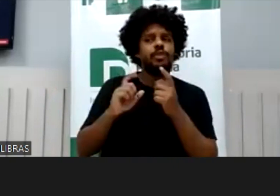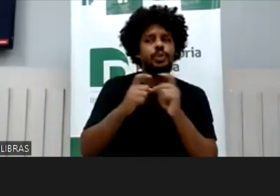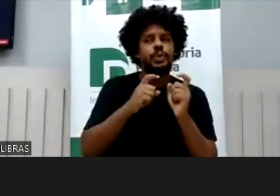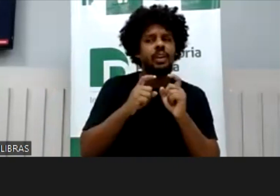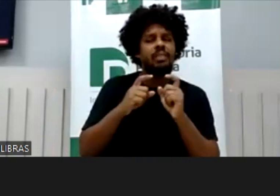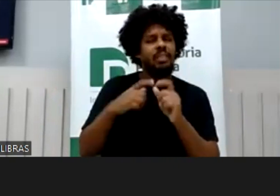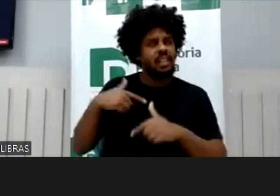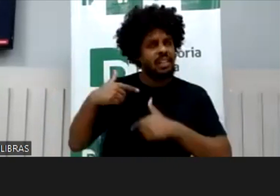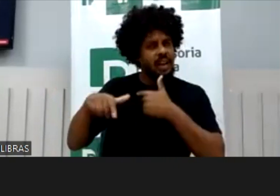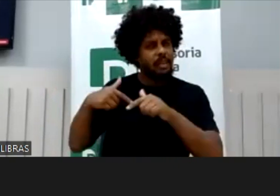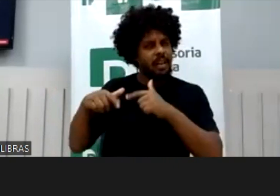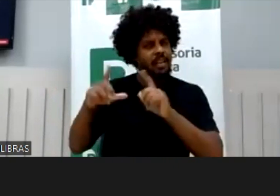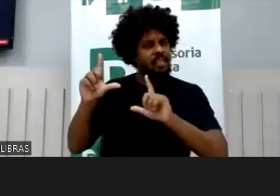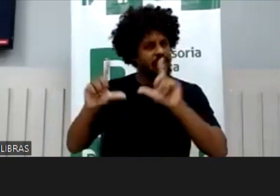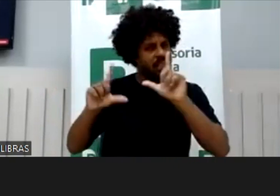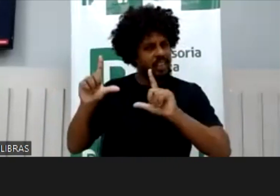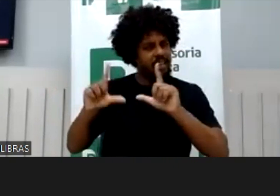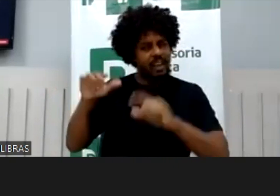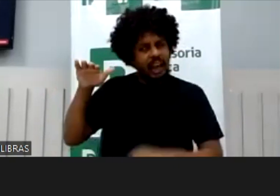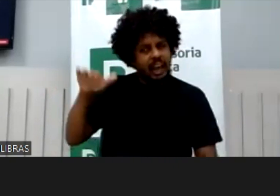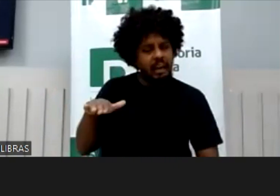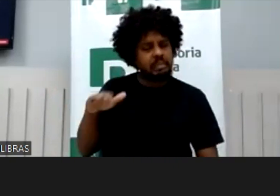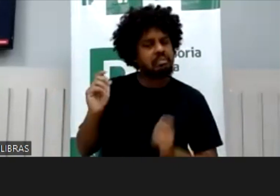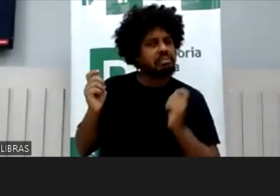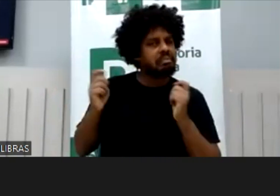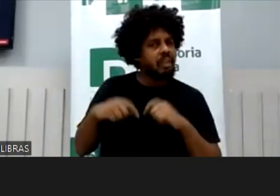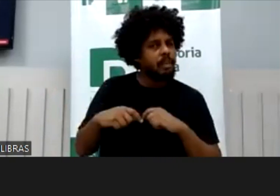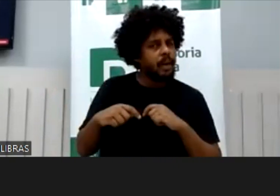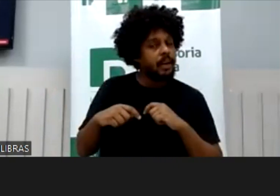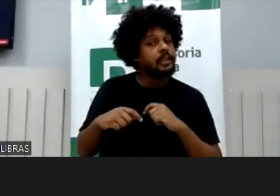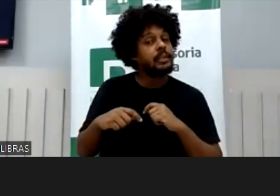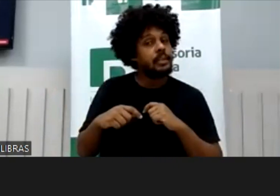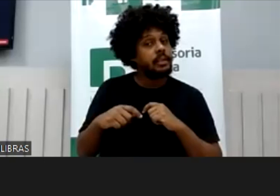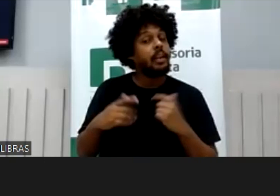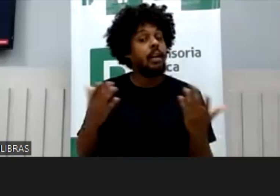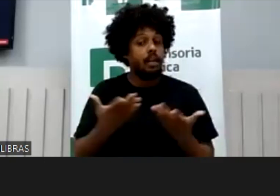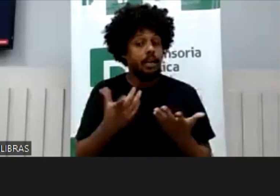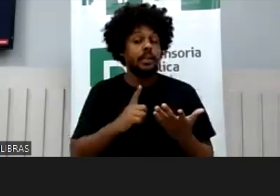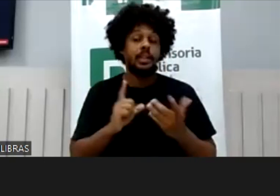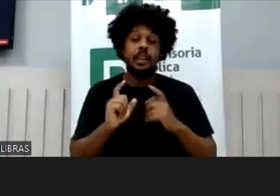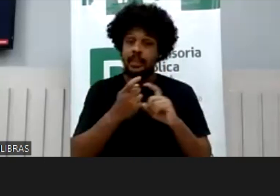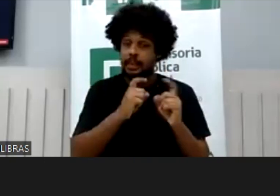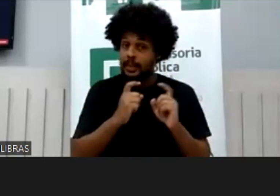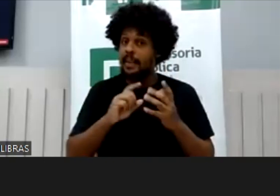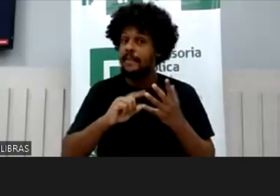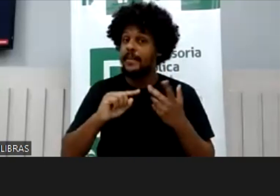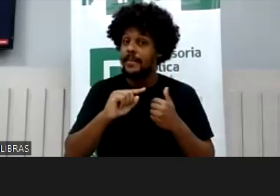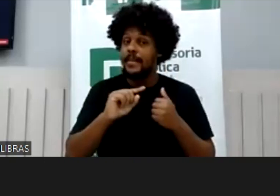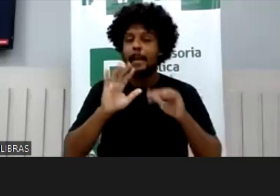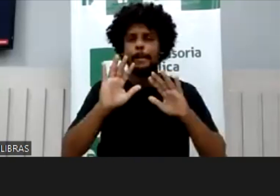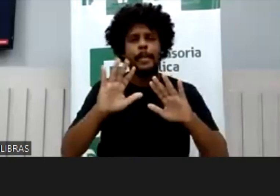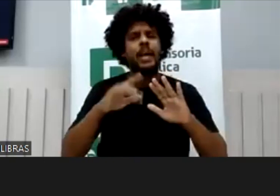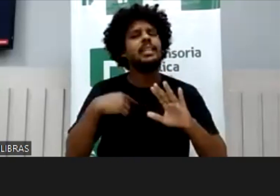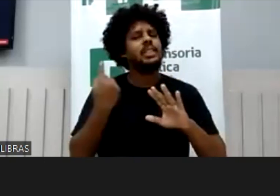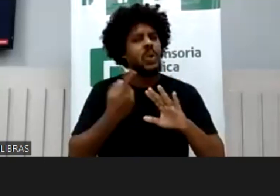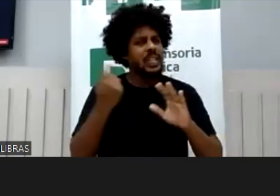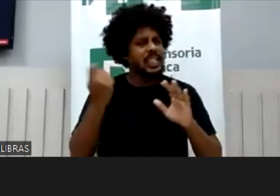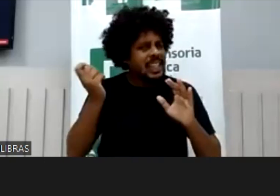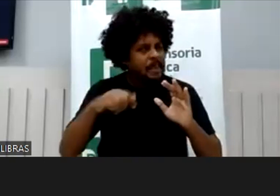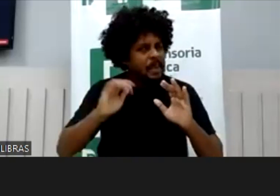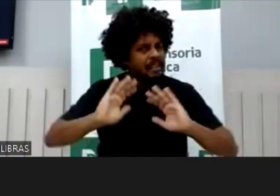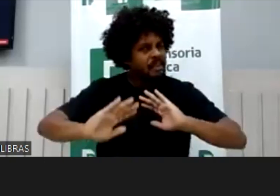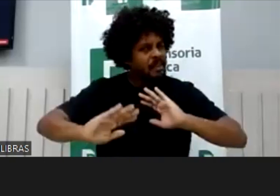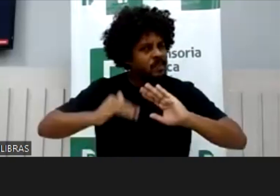na vara de trabalho, será também que a gente não pode evoluir para que,